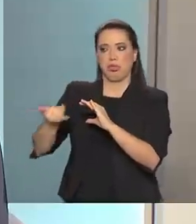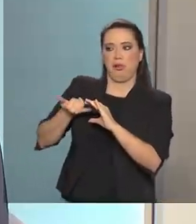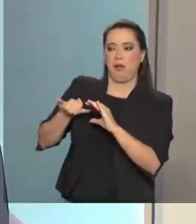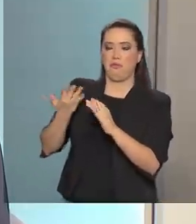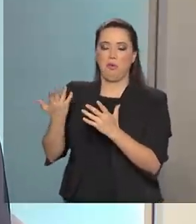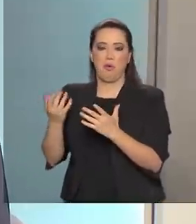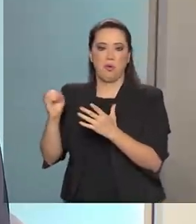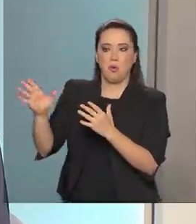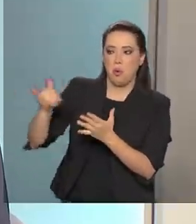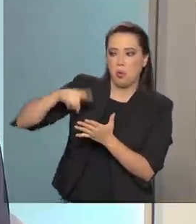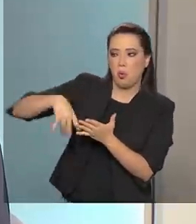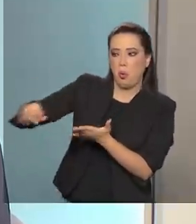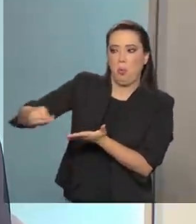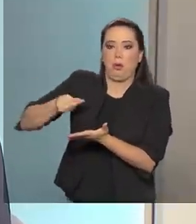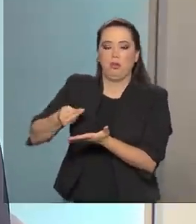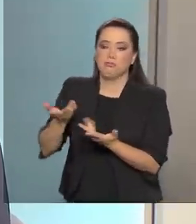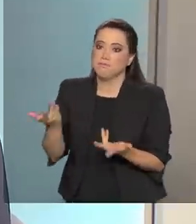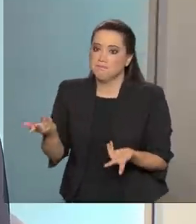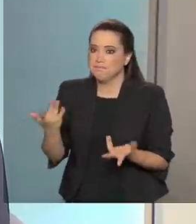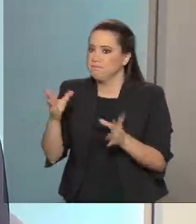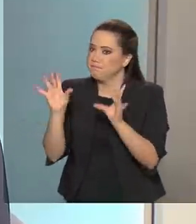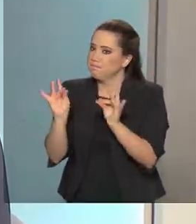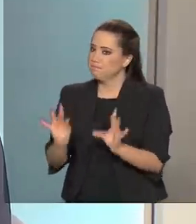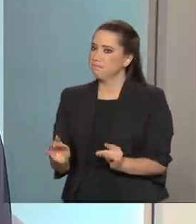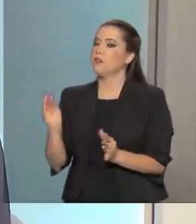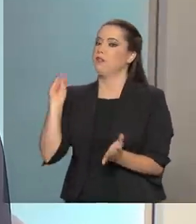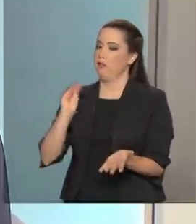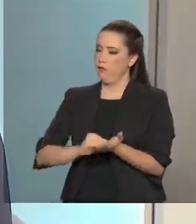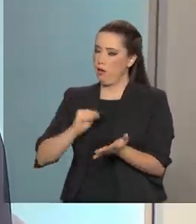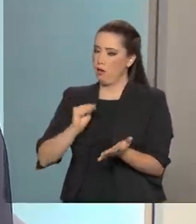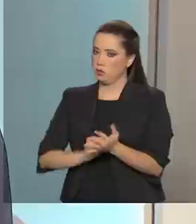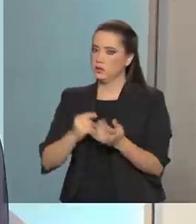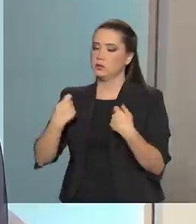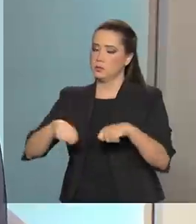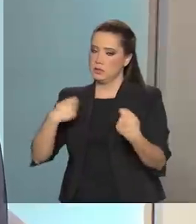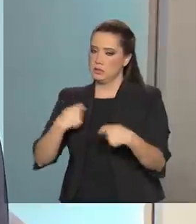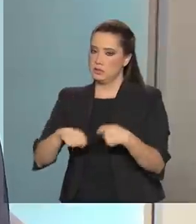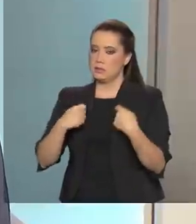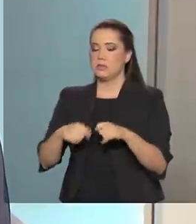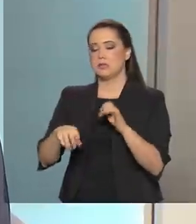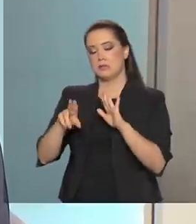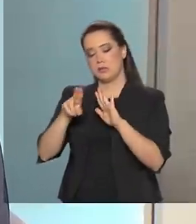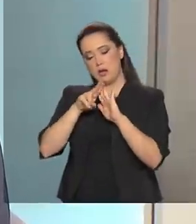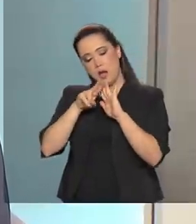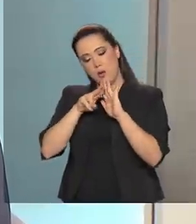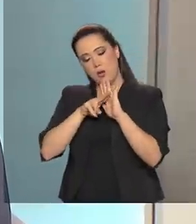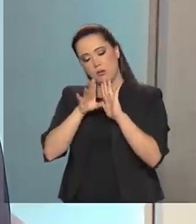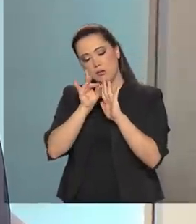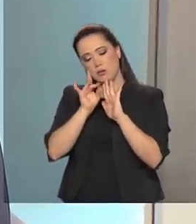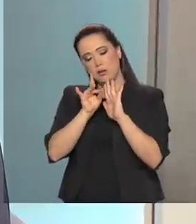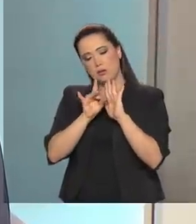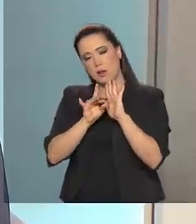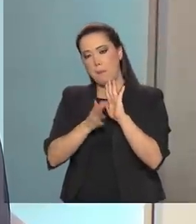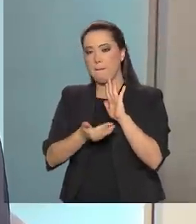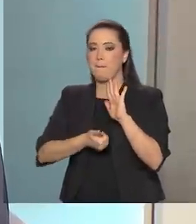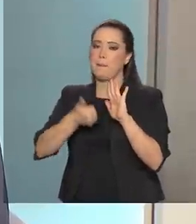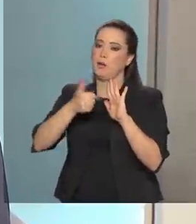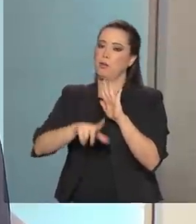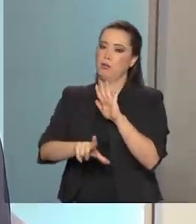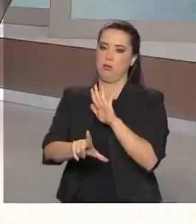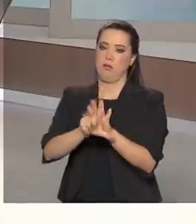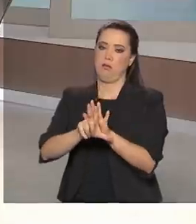documentação mais detalhada. Então, a regulamentação da lei, ela é muito importante para o seu cumprimento.